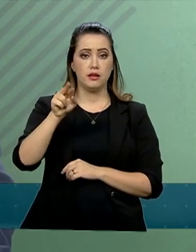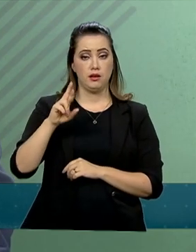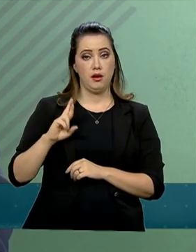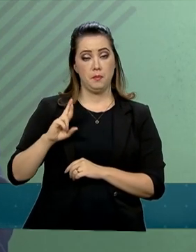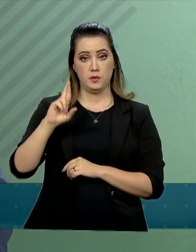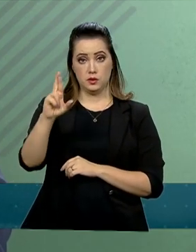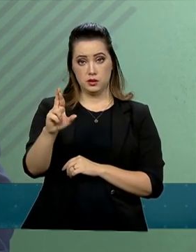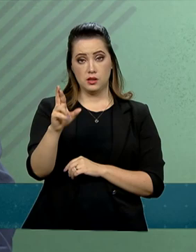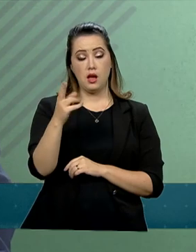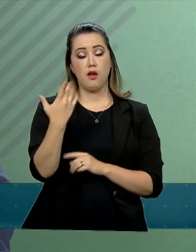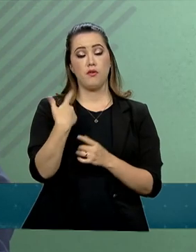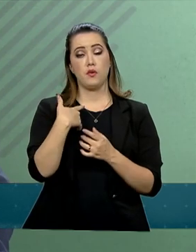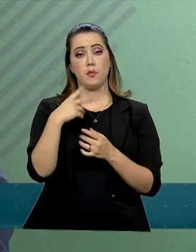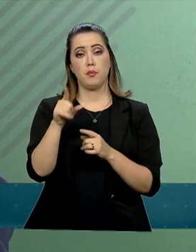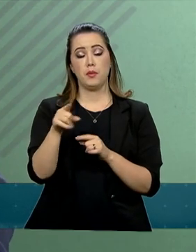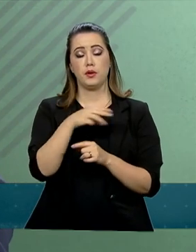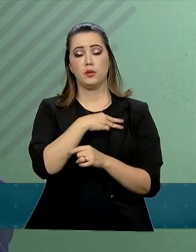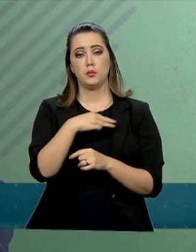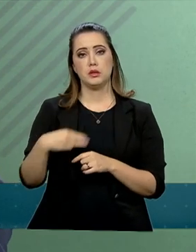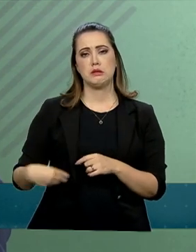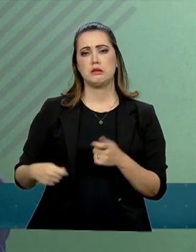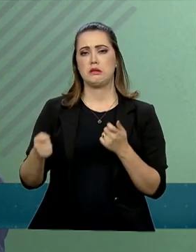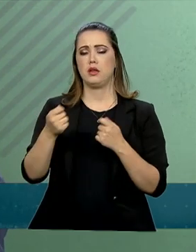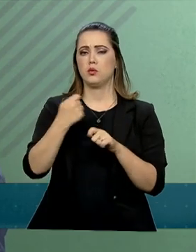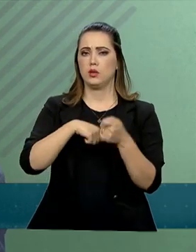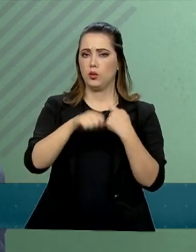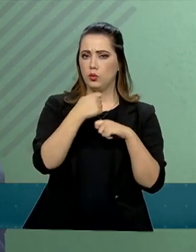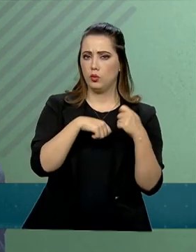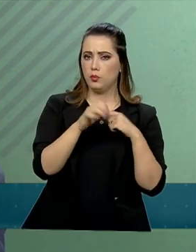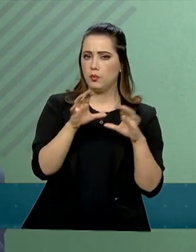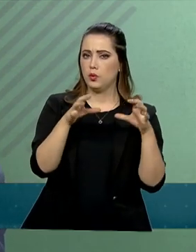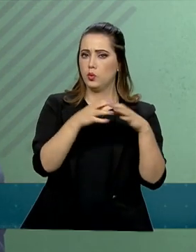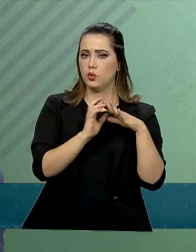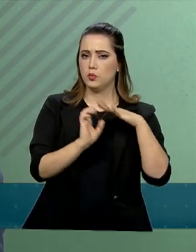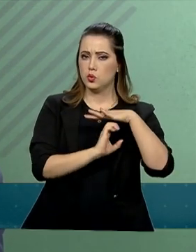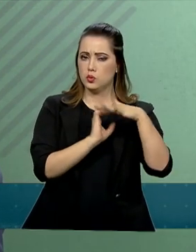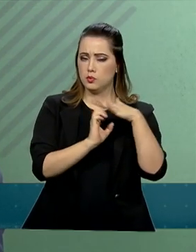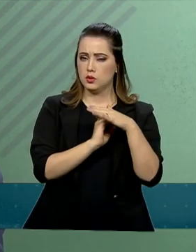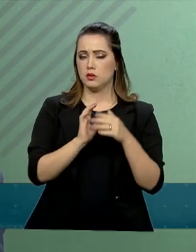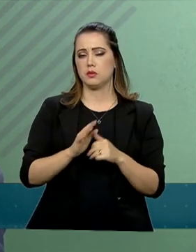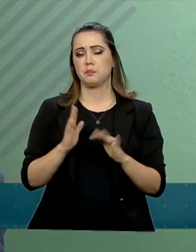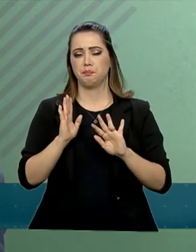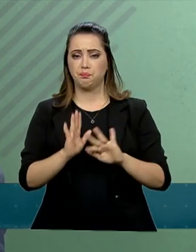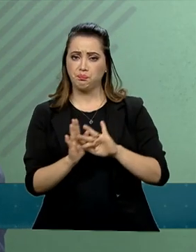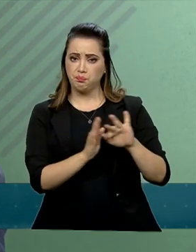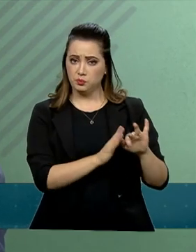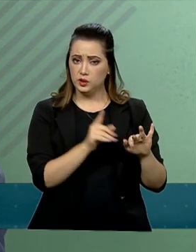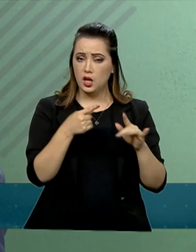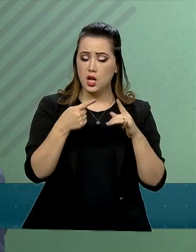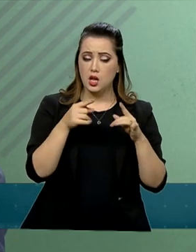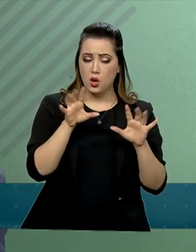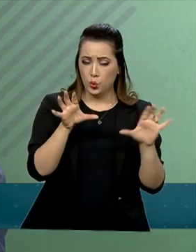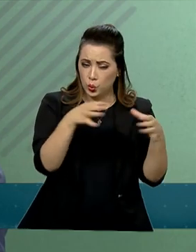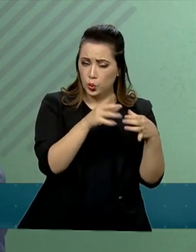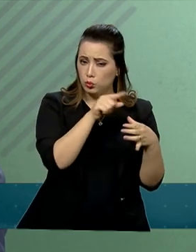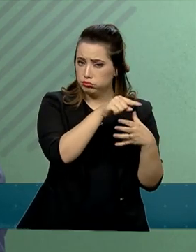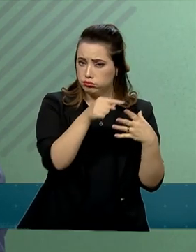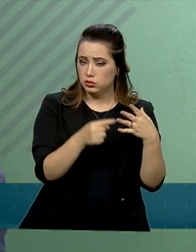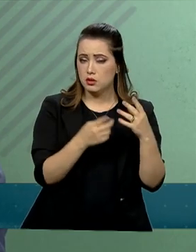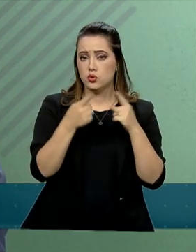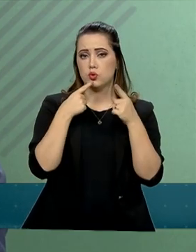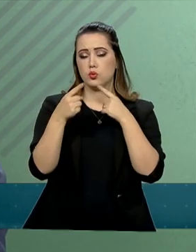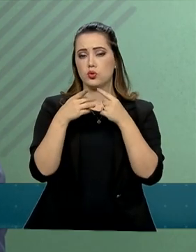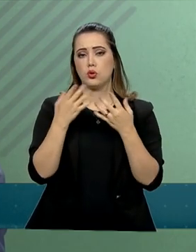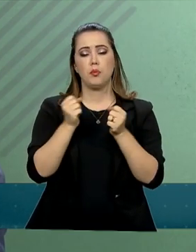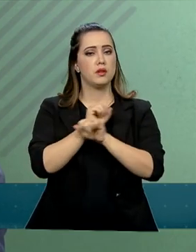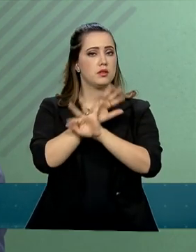e desinvestimento do Ministério da Economia. Discrutiram as medidas para a transparência total